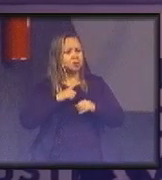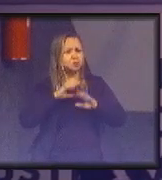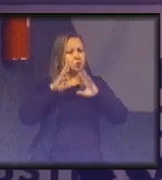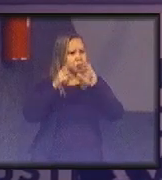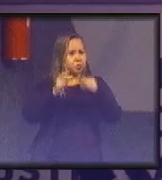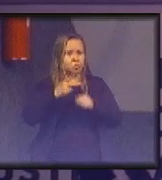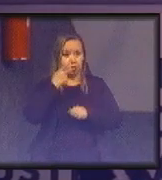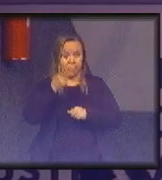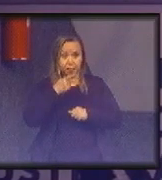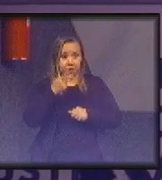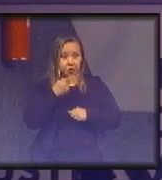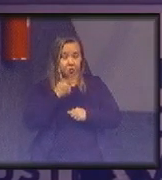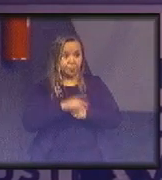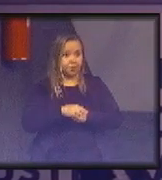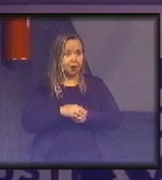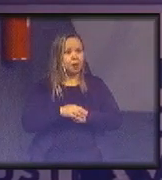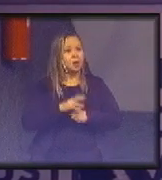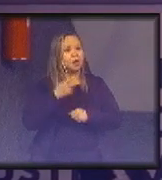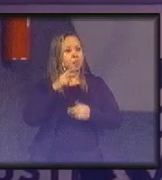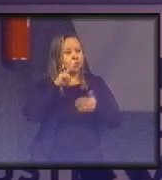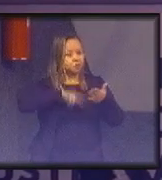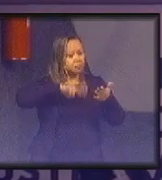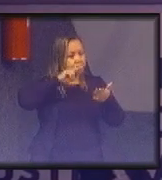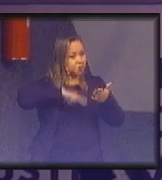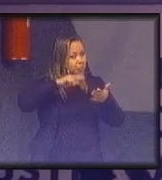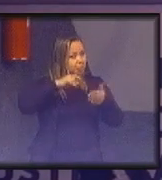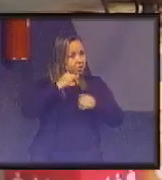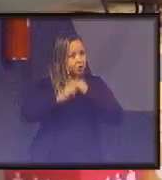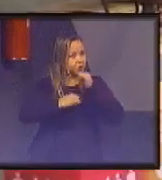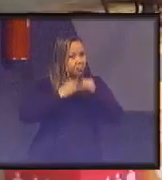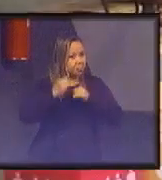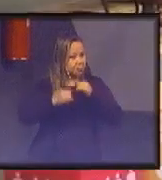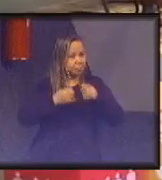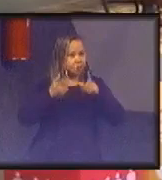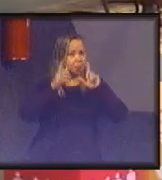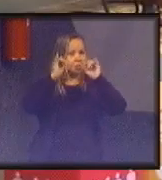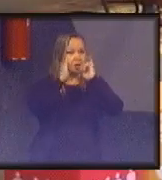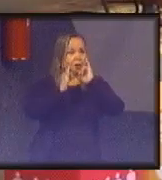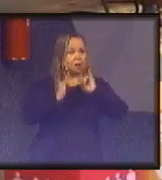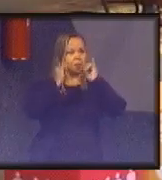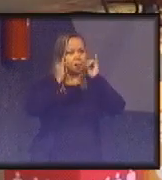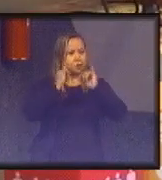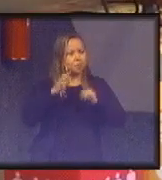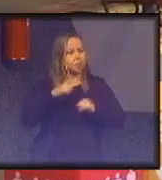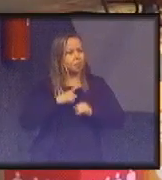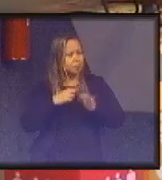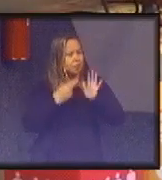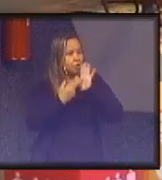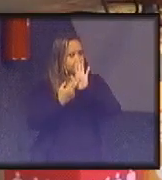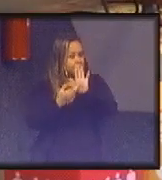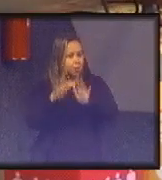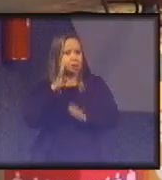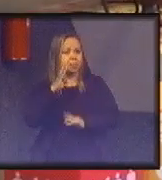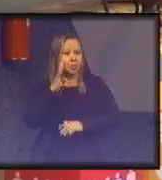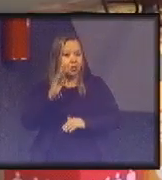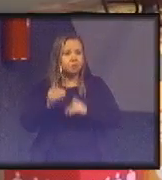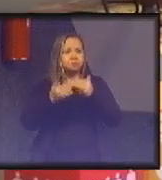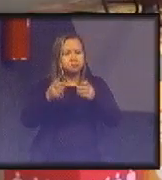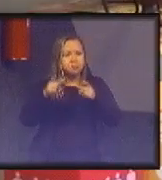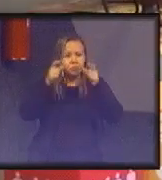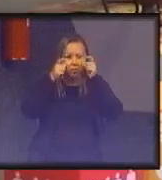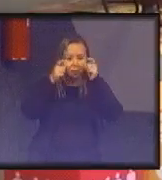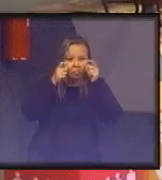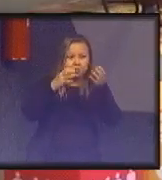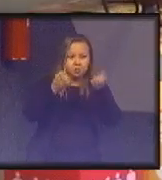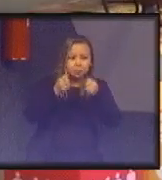vocês, eu não tirei da minha cachola. Cada uma daquelas figuras tem um monte de referência legal e assim por diante. Quem tiver interesse, a gente